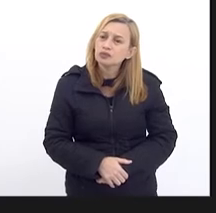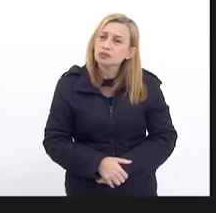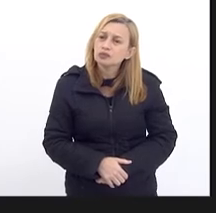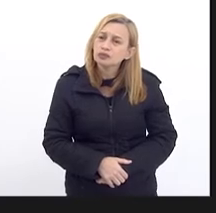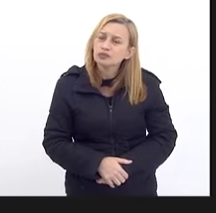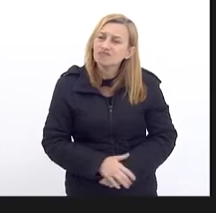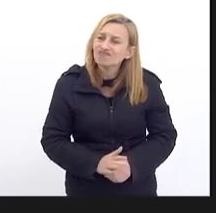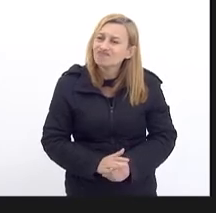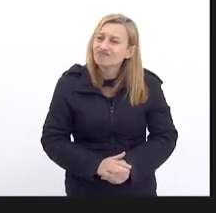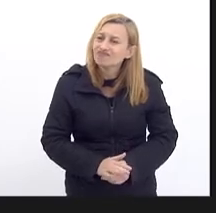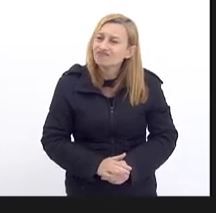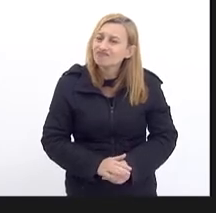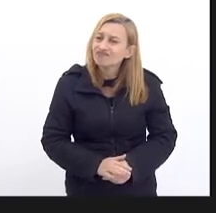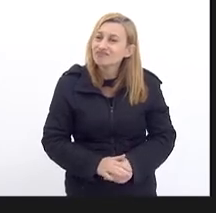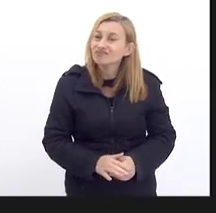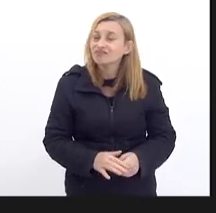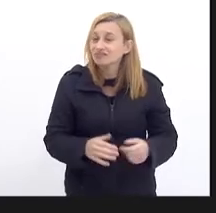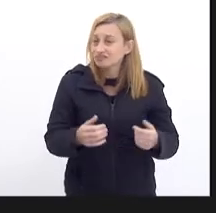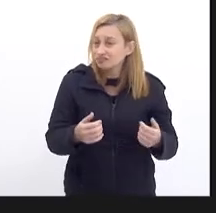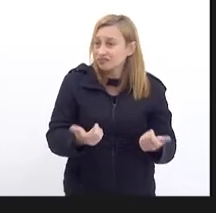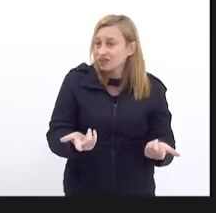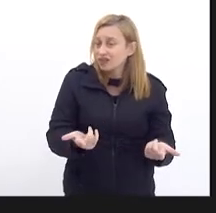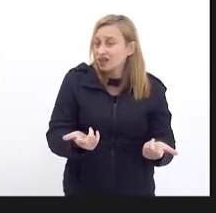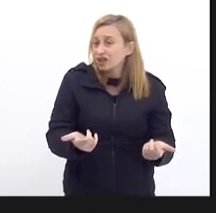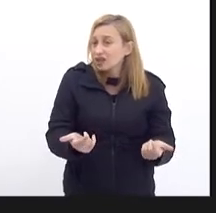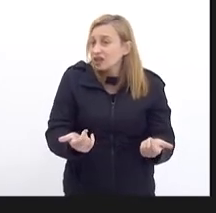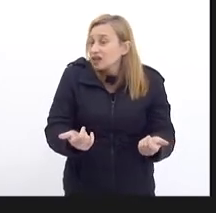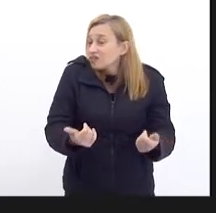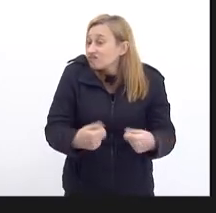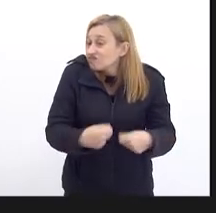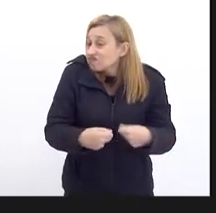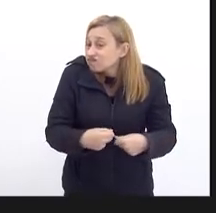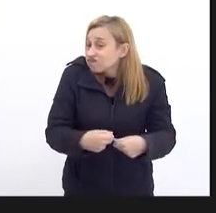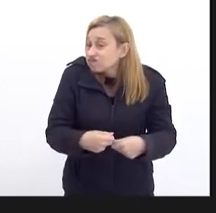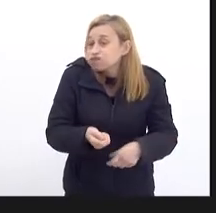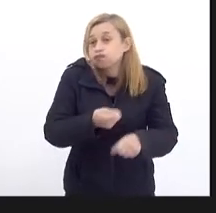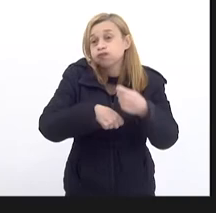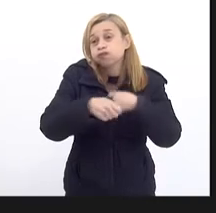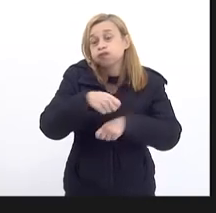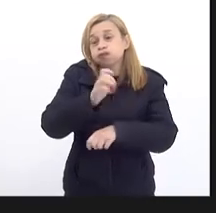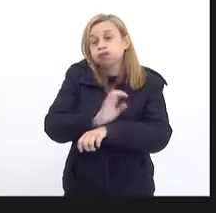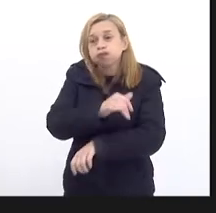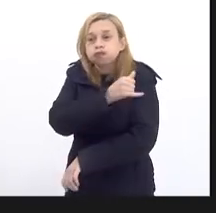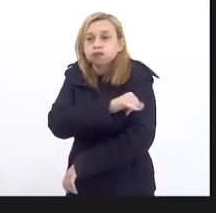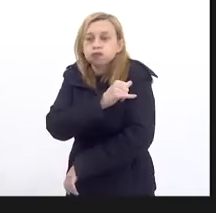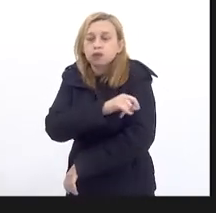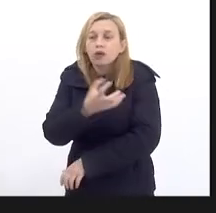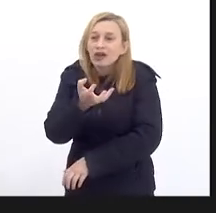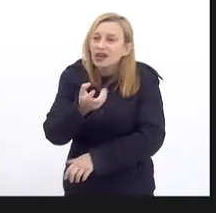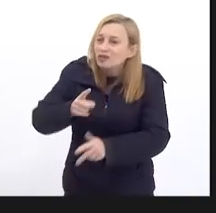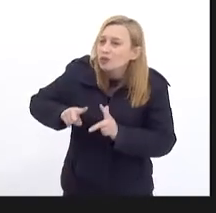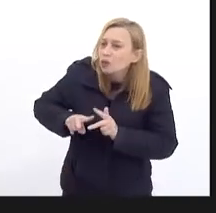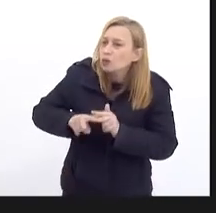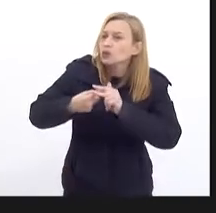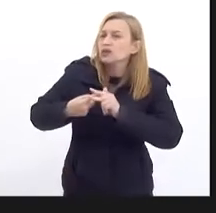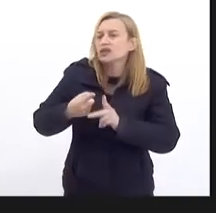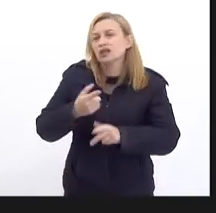Calamitosa Da economia Do estado Do Rio de Janeiro O que nós queremos É exatamente Tentar consertar Isso